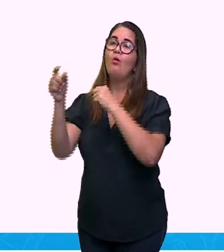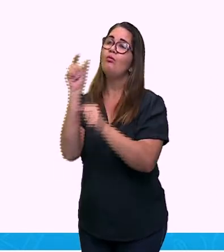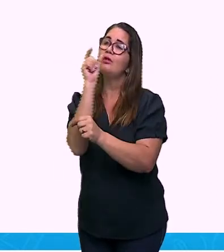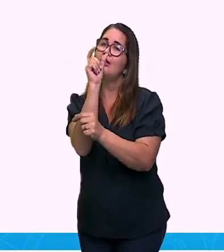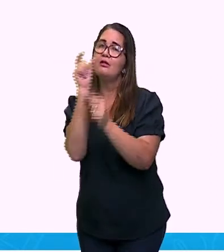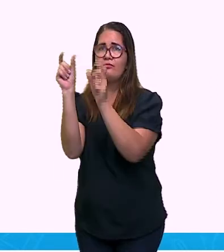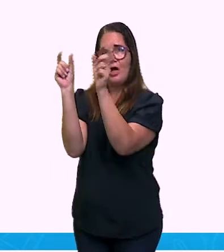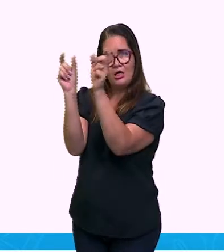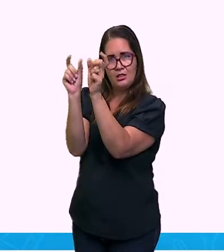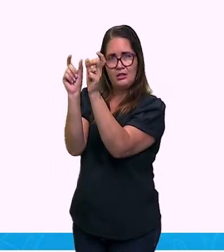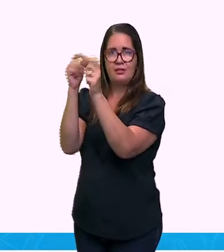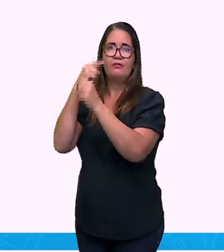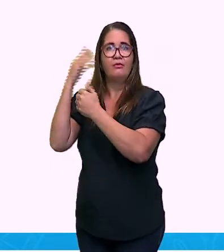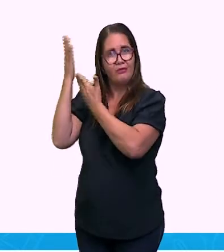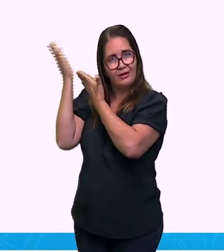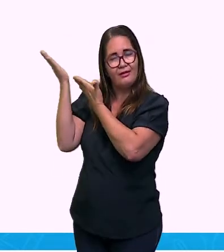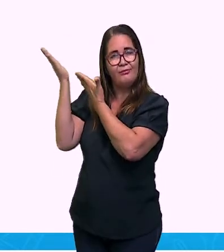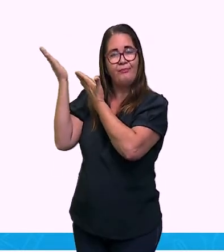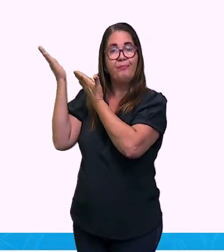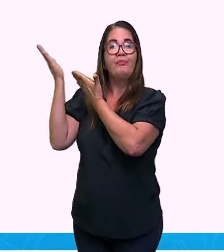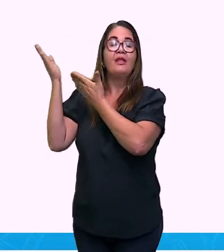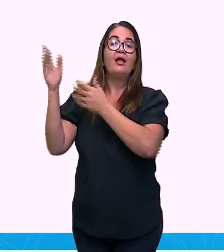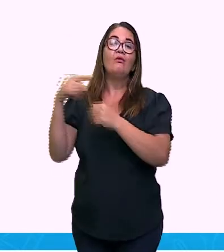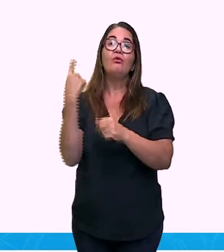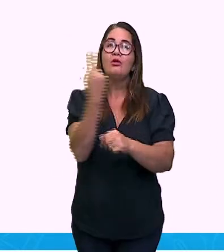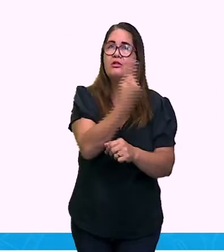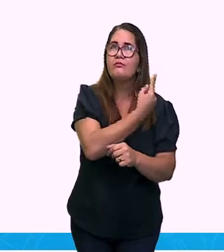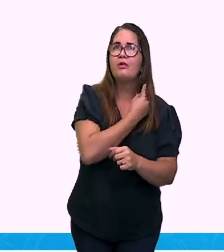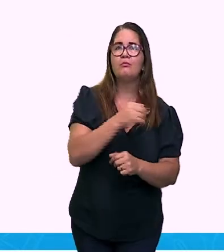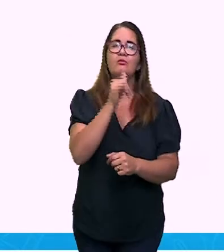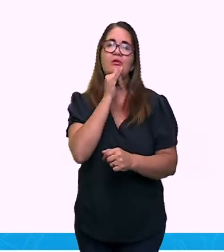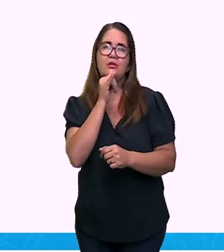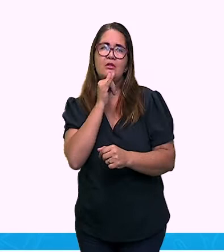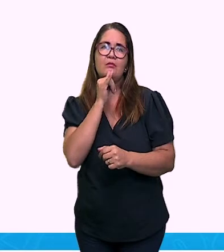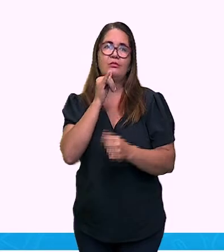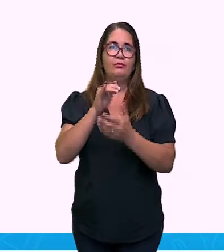ela será sintética. Então, vamos a um exemplo.